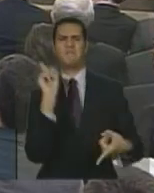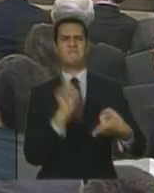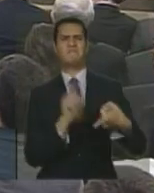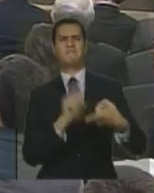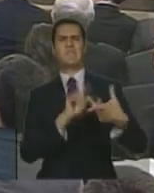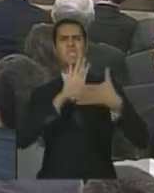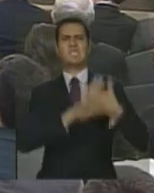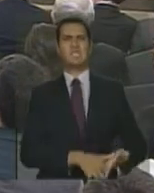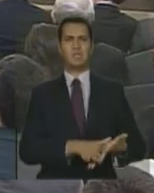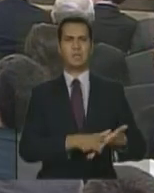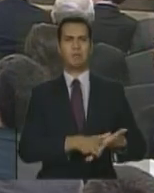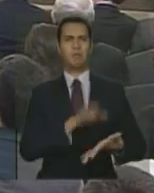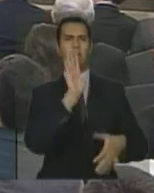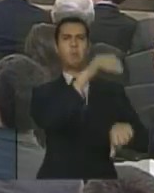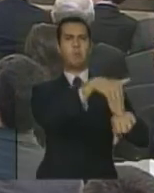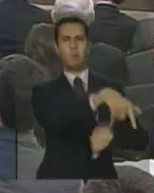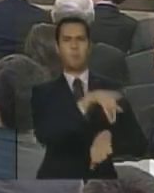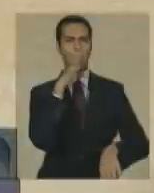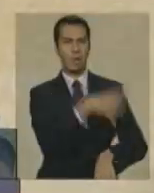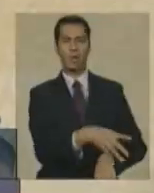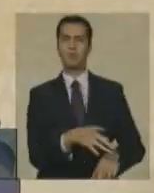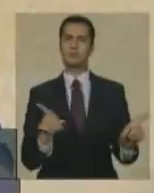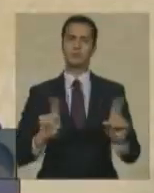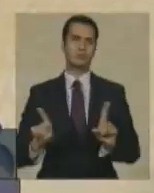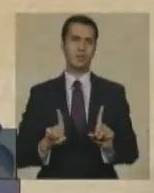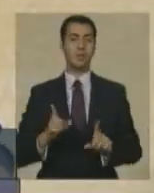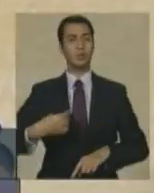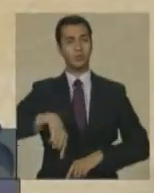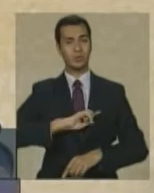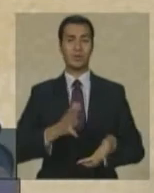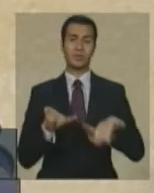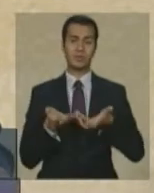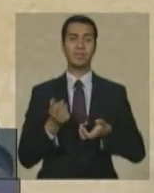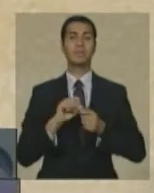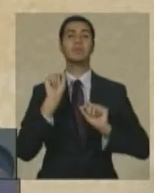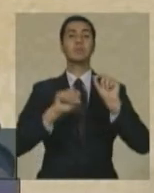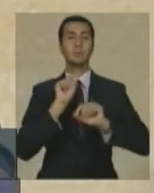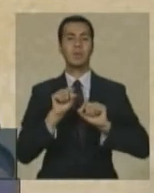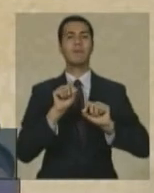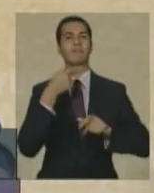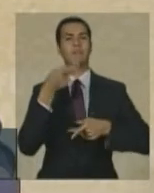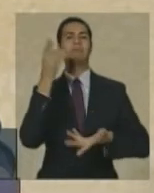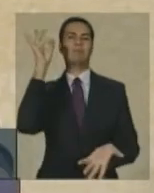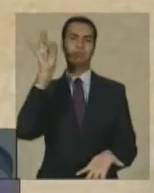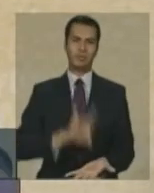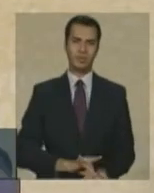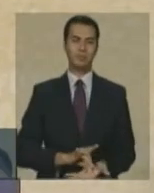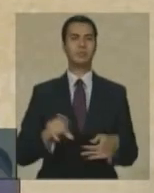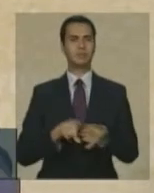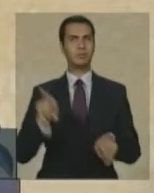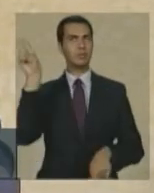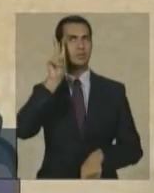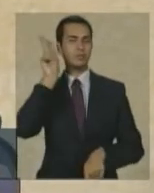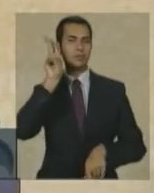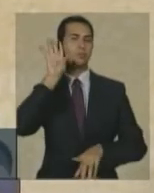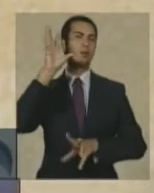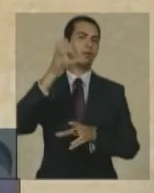mas através do processo de construção da verdade e da memória